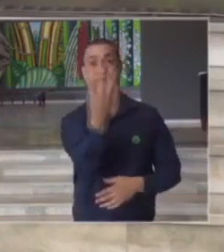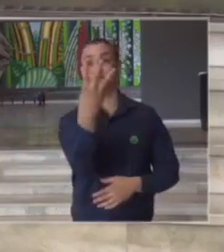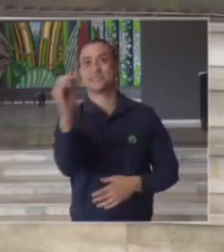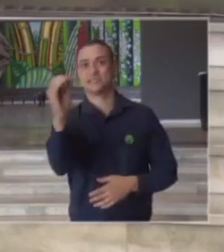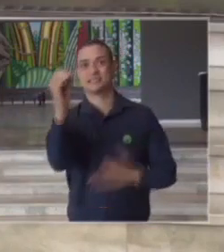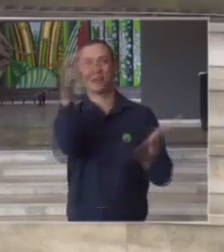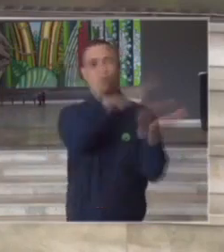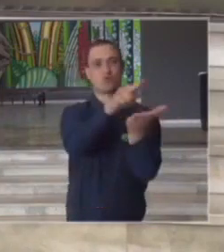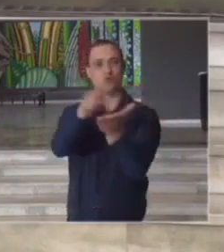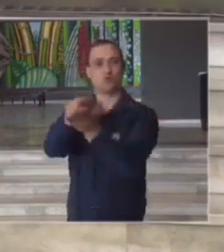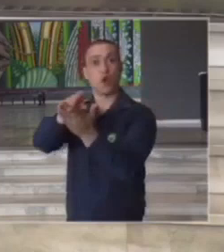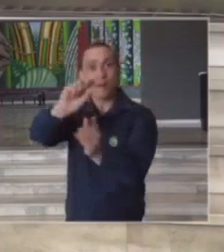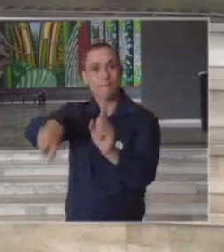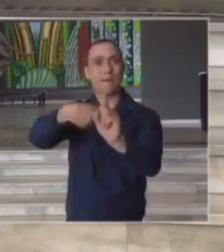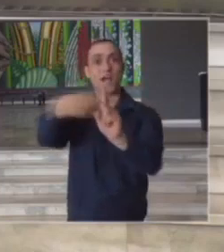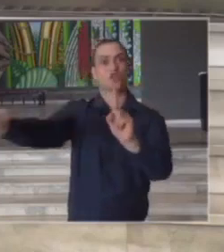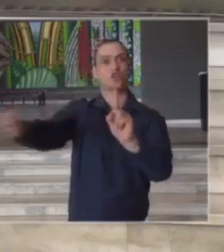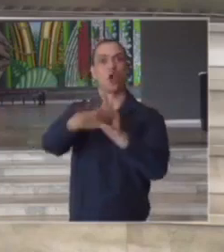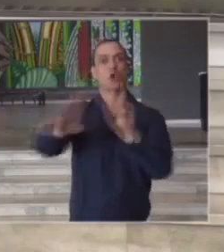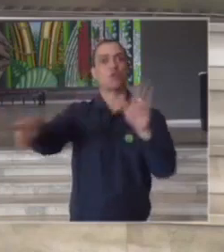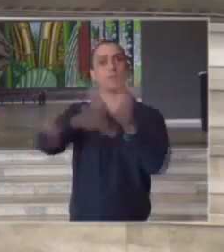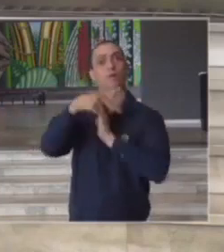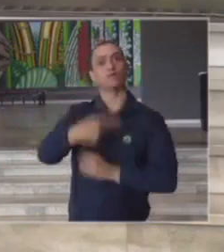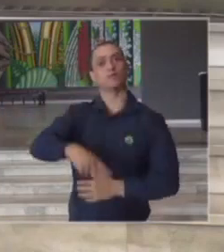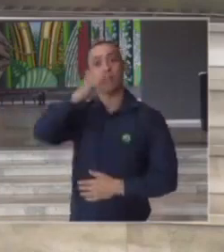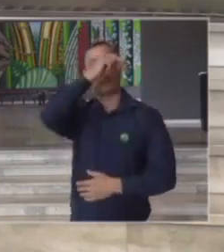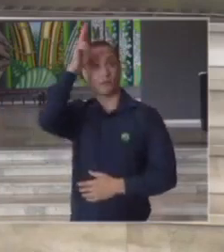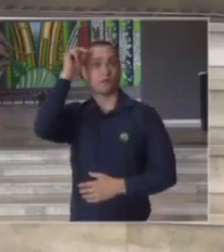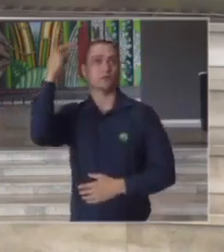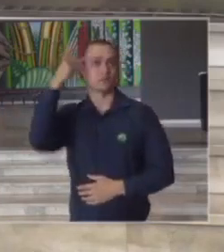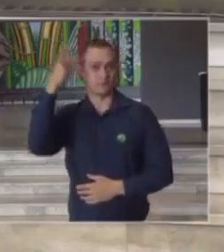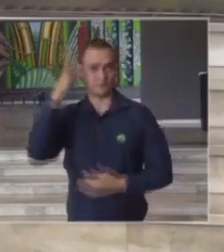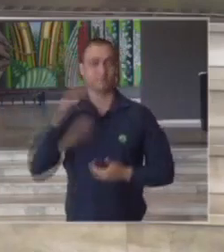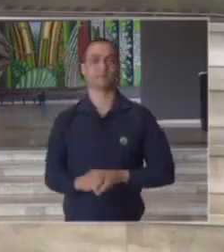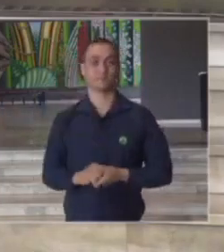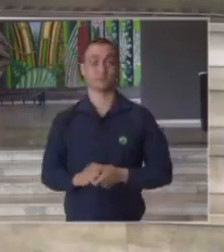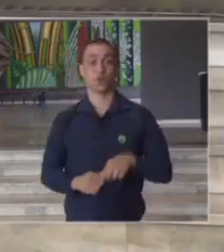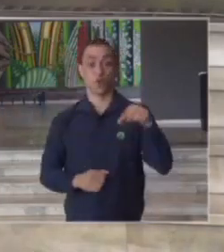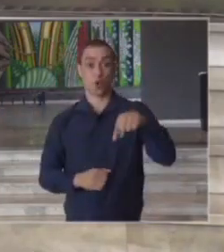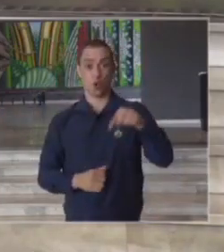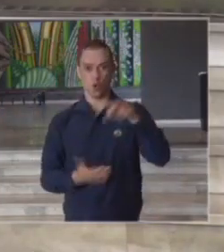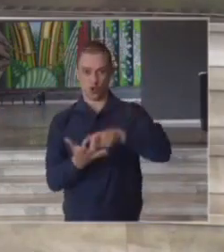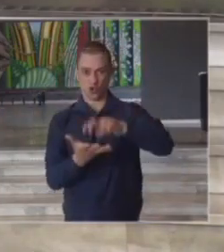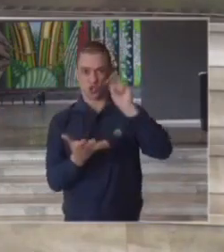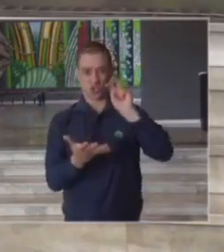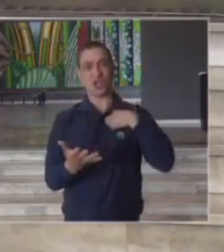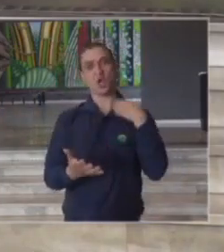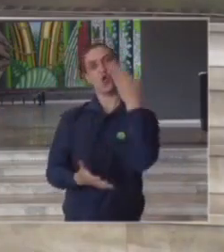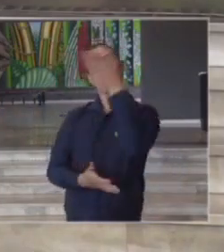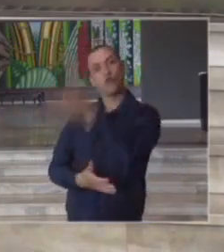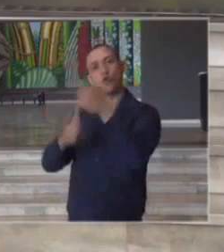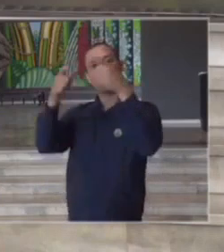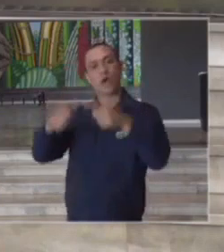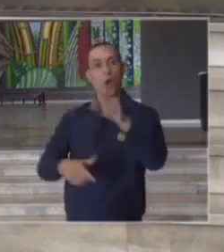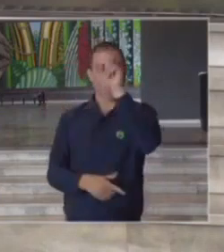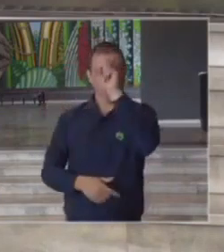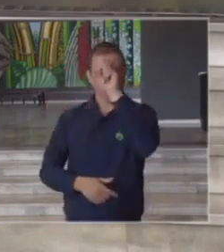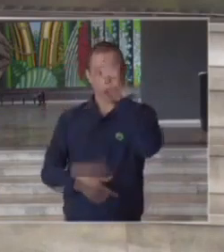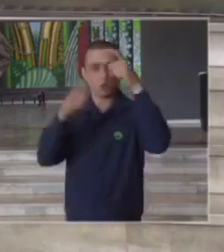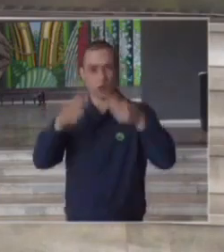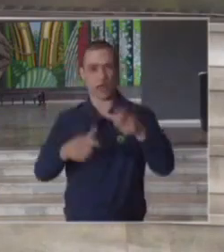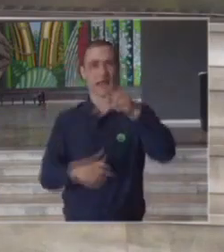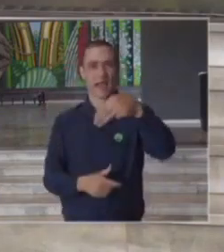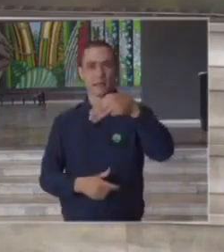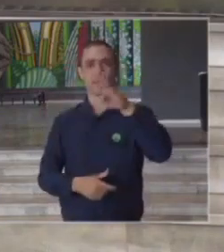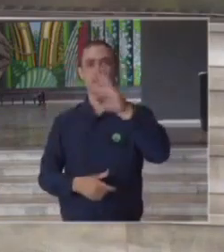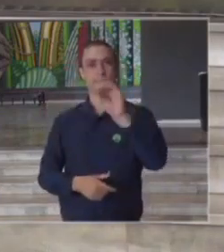leitos adicionados pela Prefeitura de São Paulo hoje de manhã estivemos lá no hospital municipal do Imbuimirim